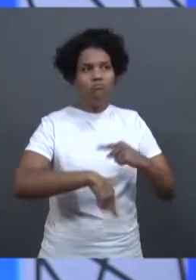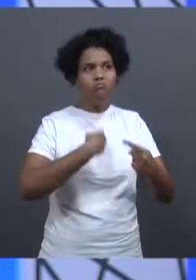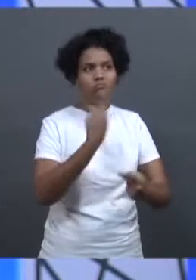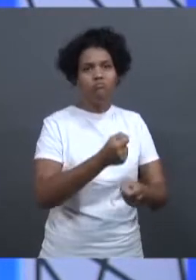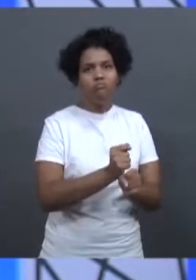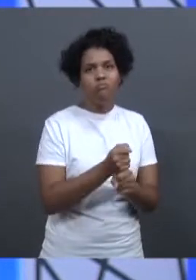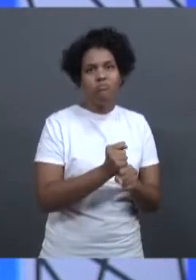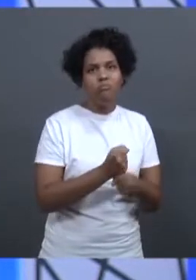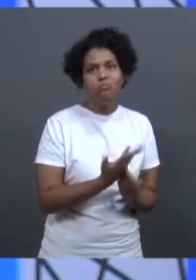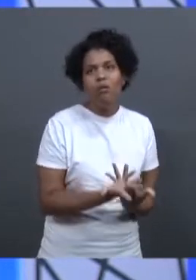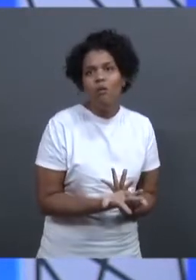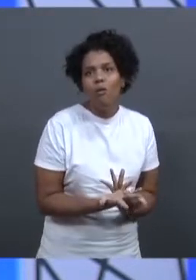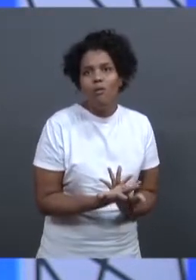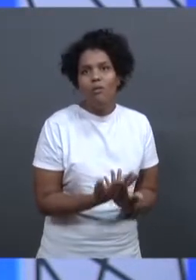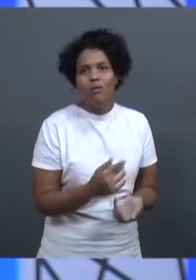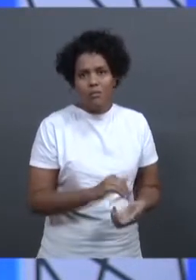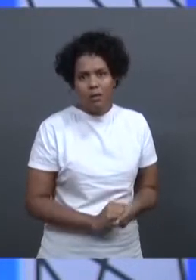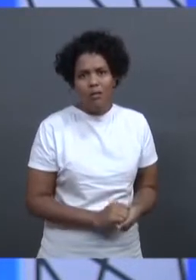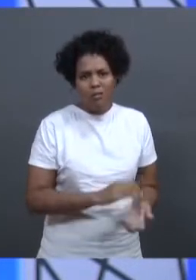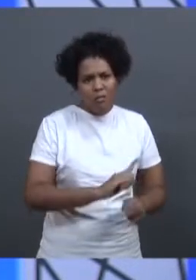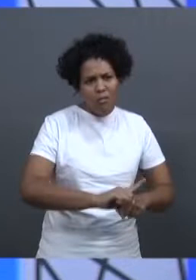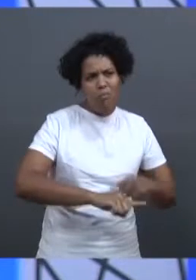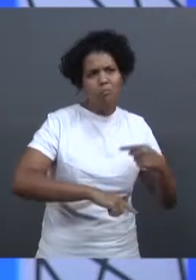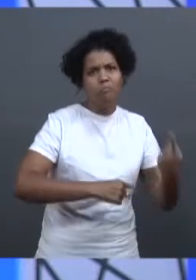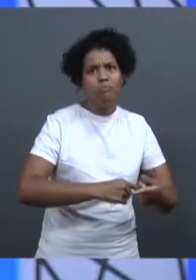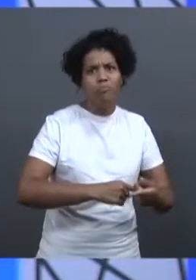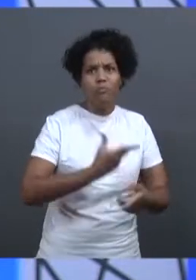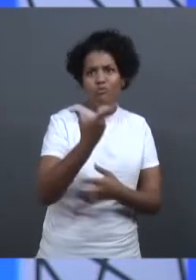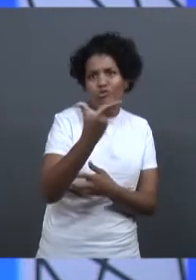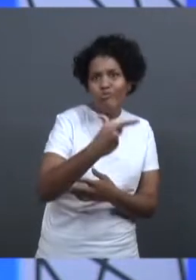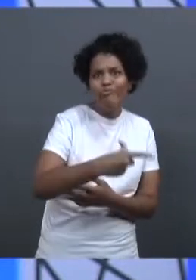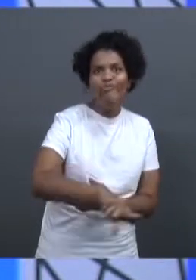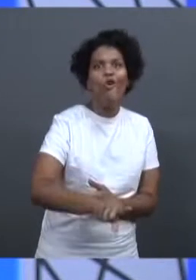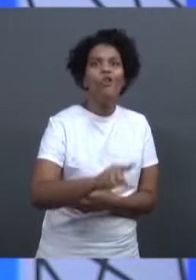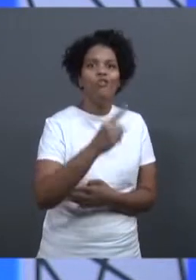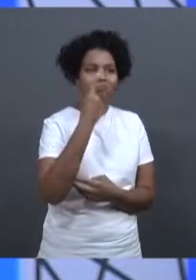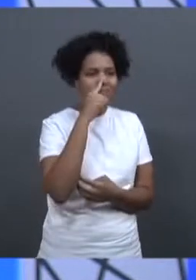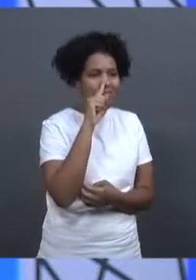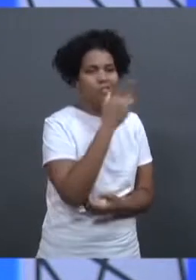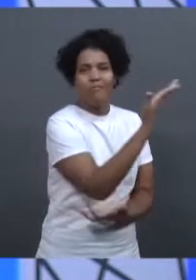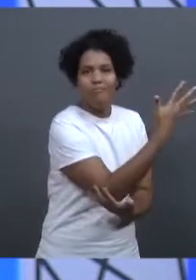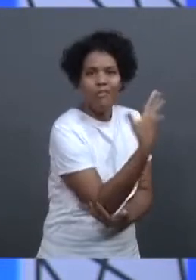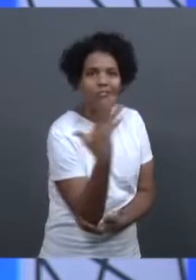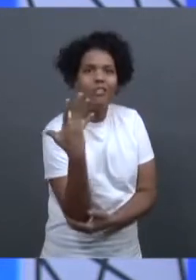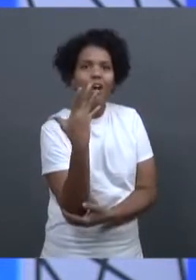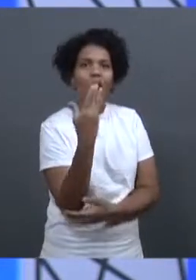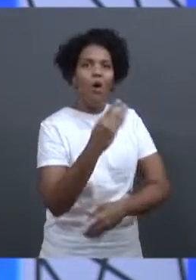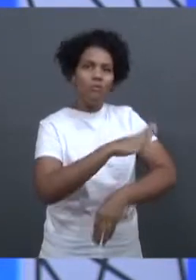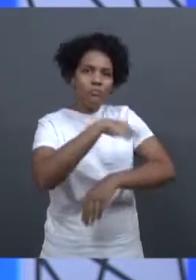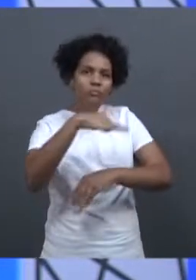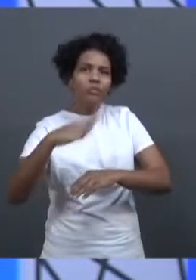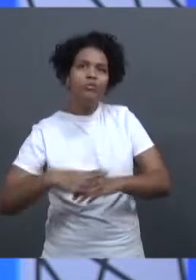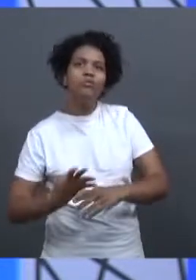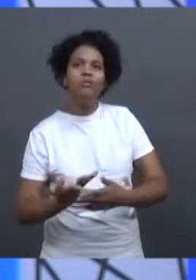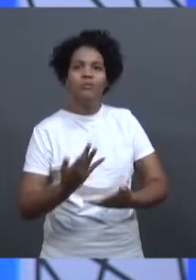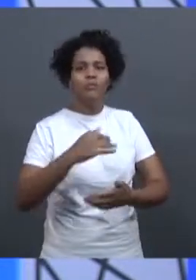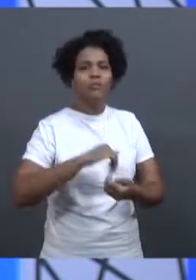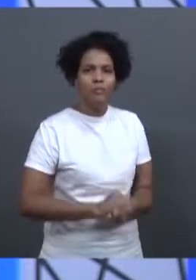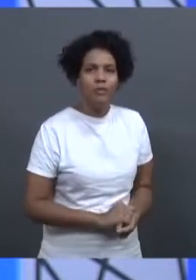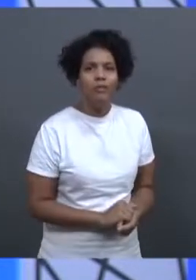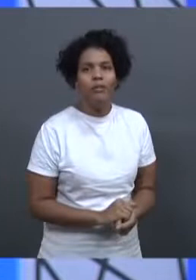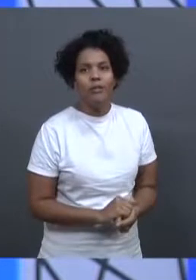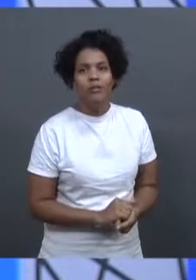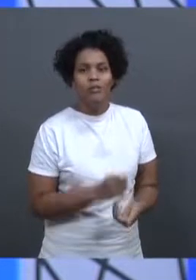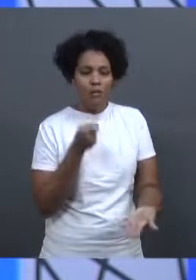é que após uma nova tragédia, não se aprendeu com... Nesse ano em Brumadinho, exatamente. É que